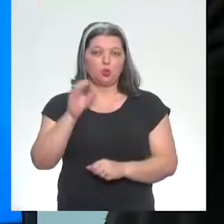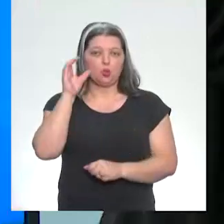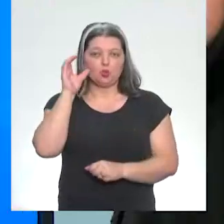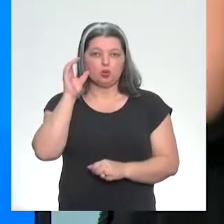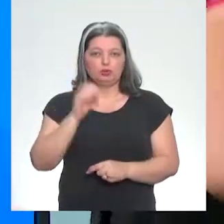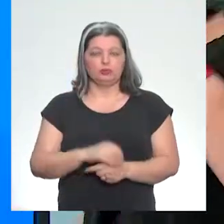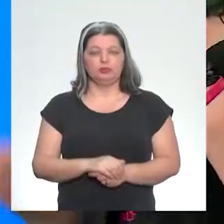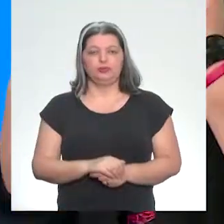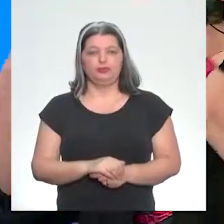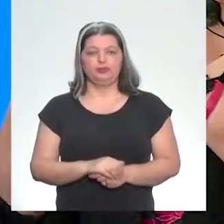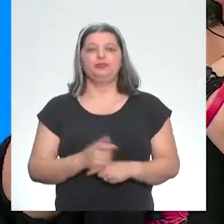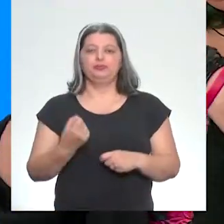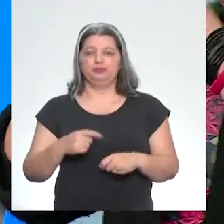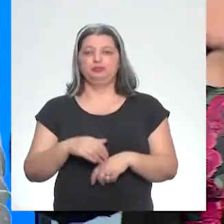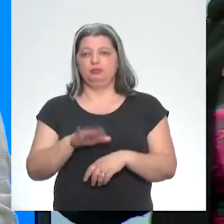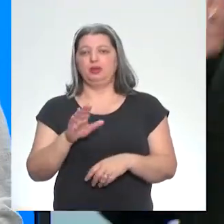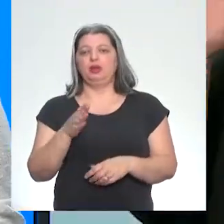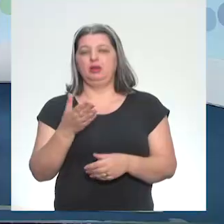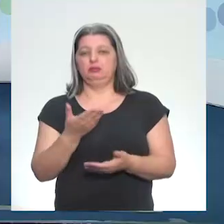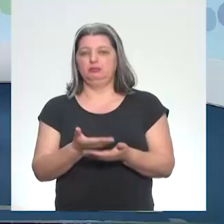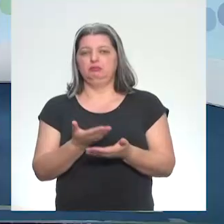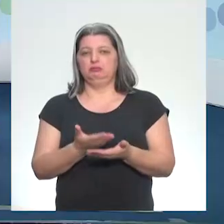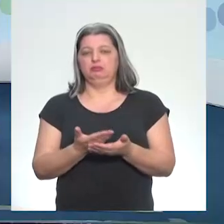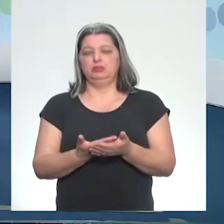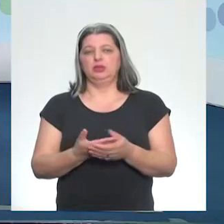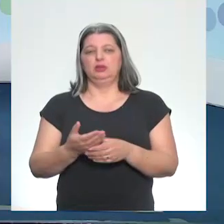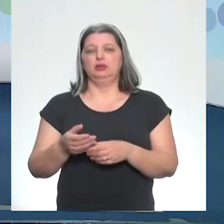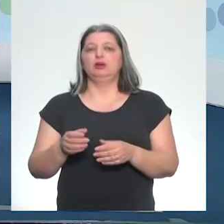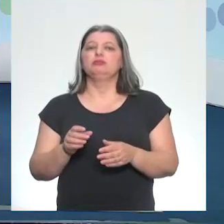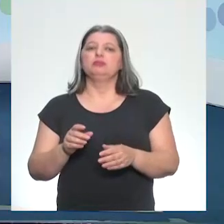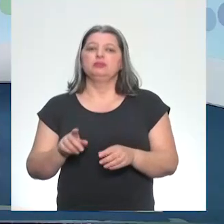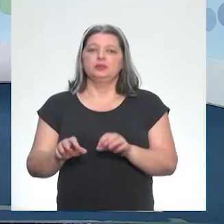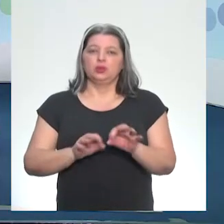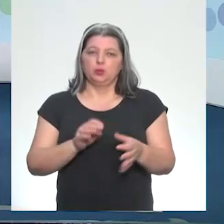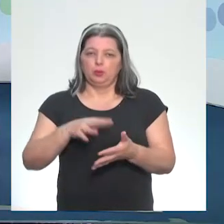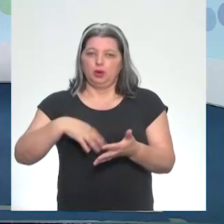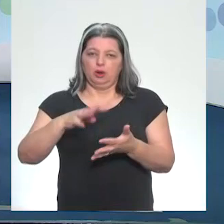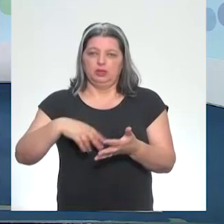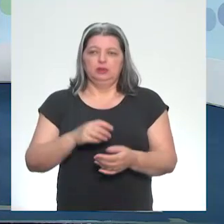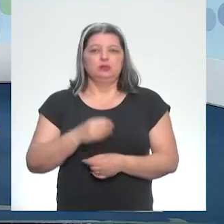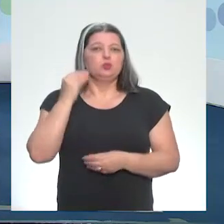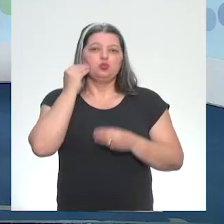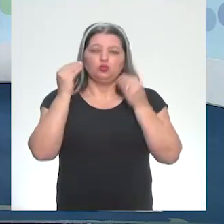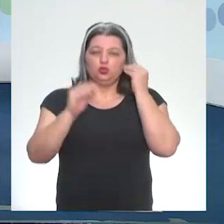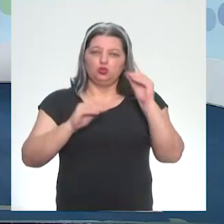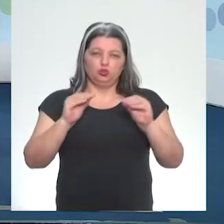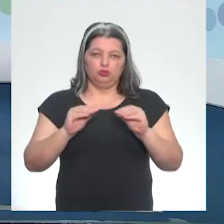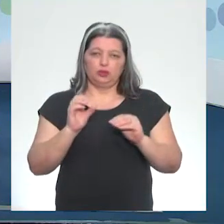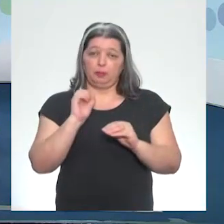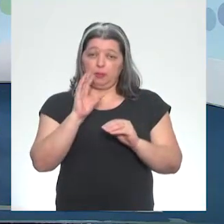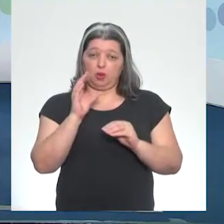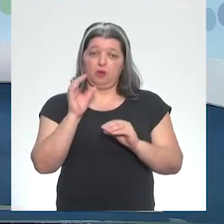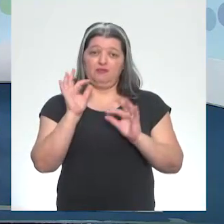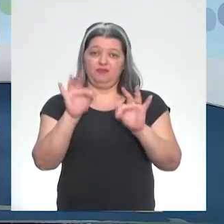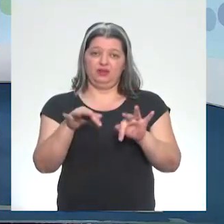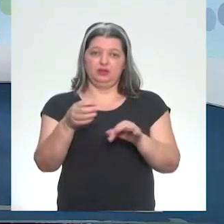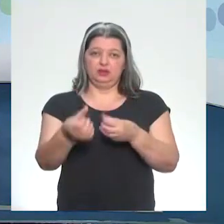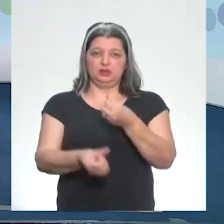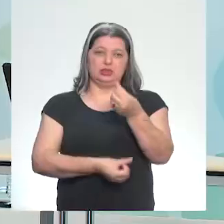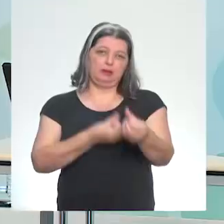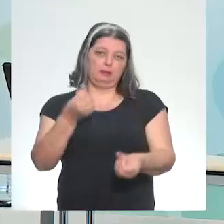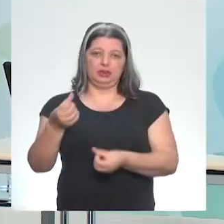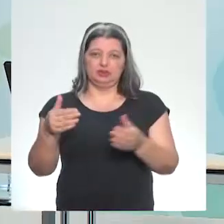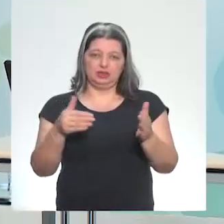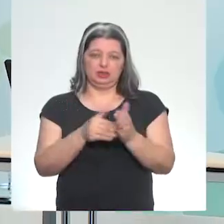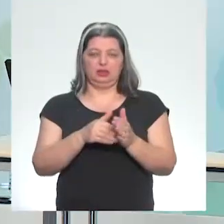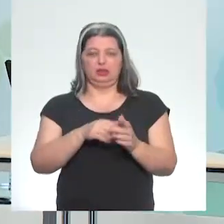pediu mais aulas de programação, Fabiana. Nós. Combinado. Beijo, gente. Bom final de semestre. Até agosto. Até